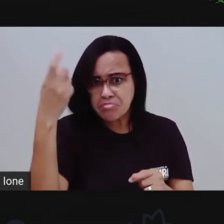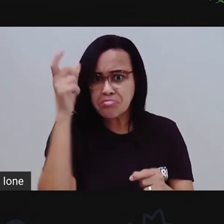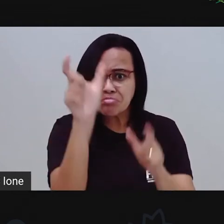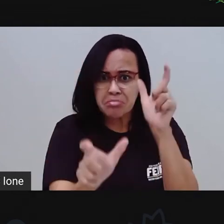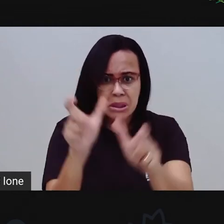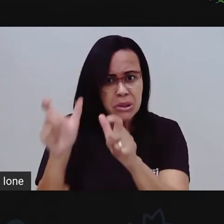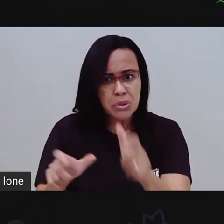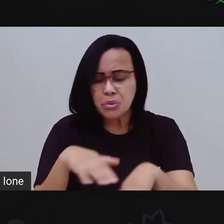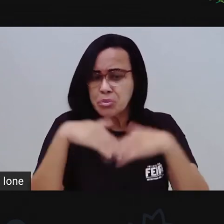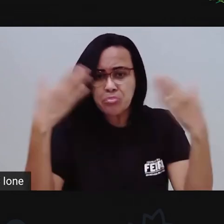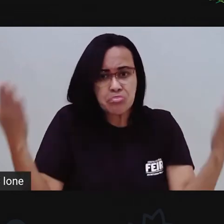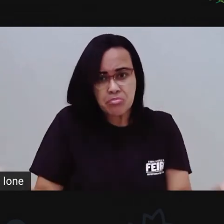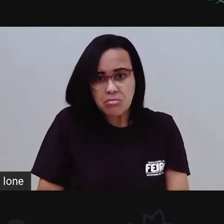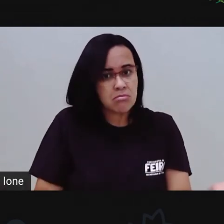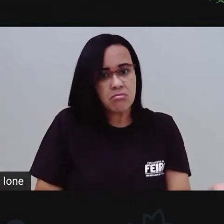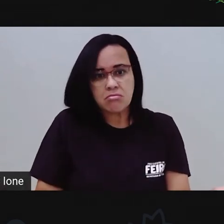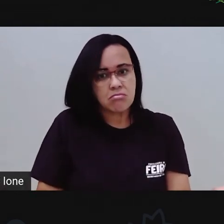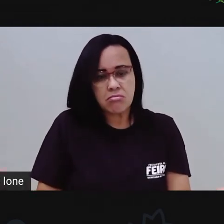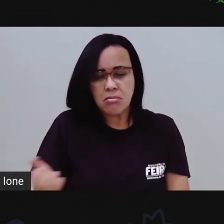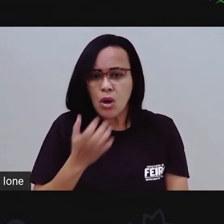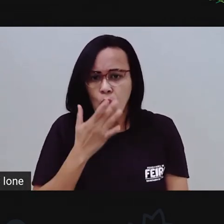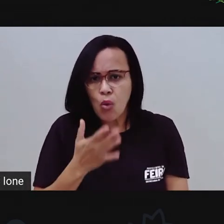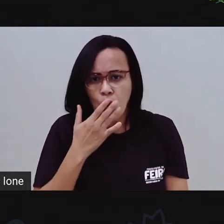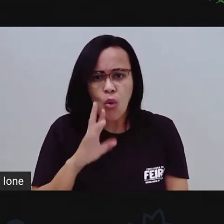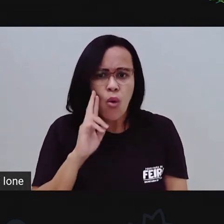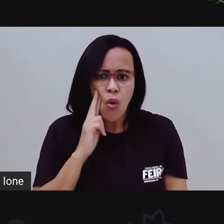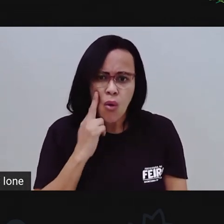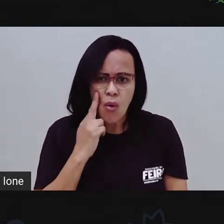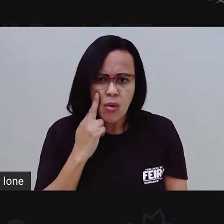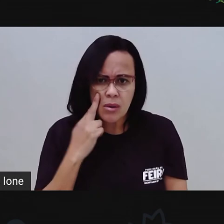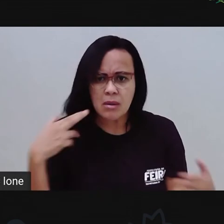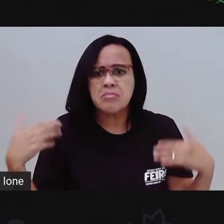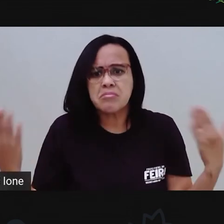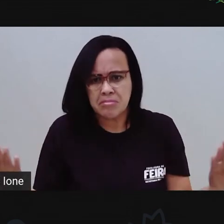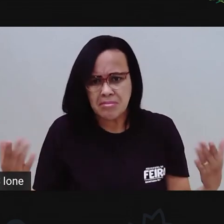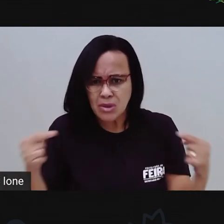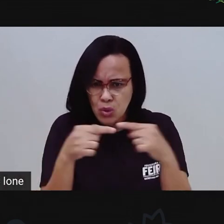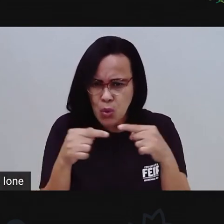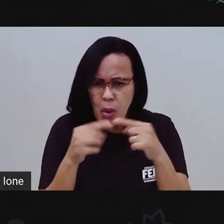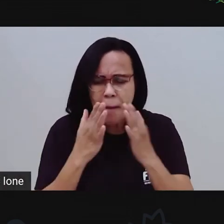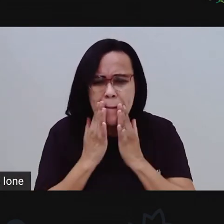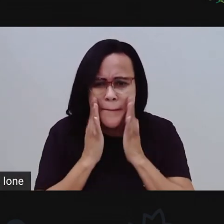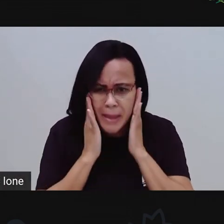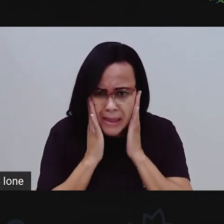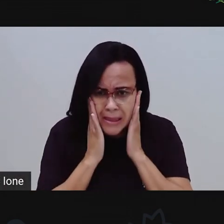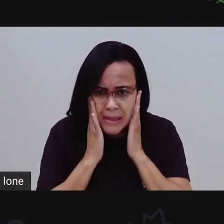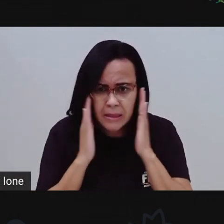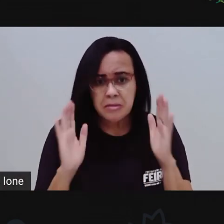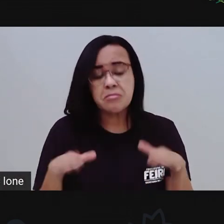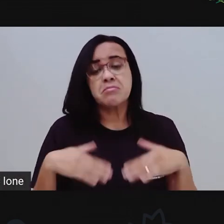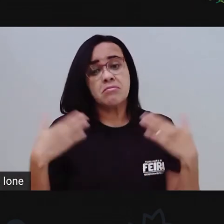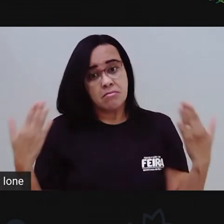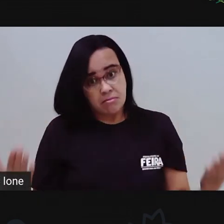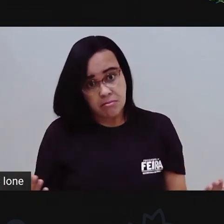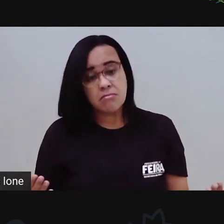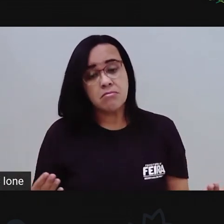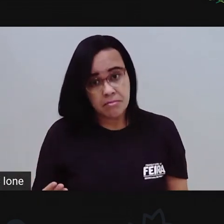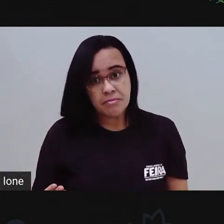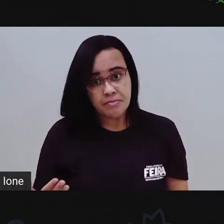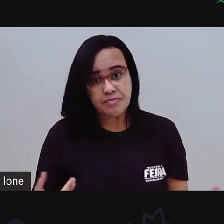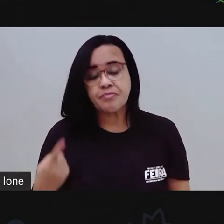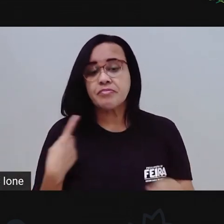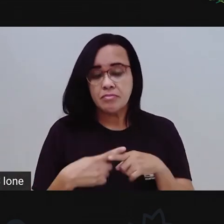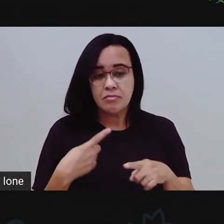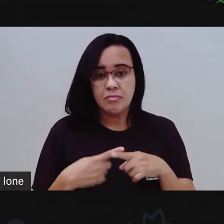ideia de inventar aquela cor e nomear ele como cor de pele. Inclusive, a Fábia Castel está de parabéns porque